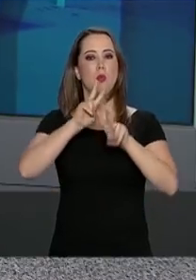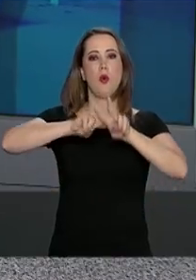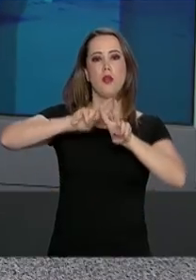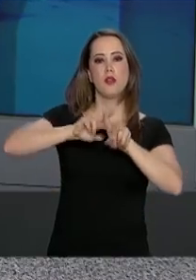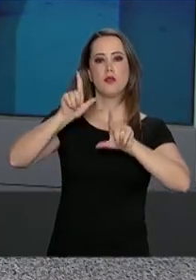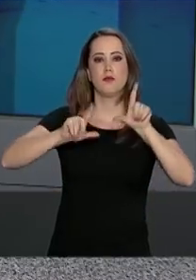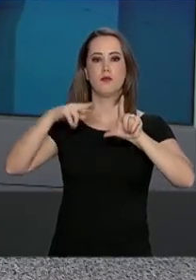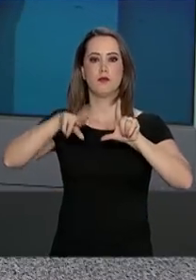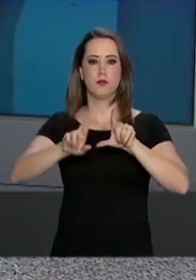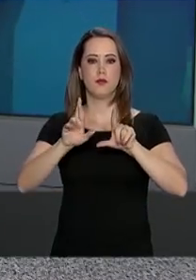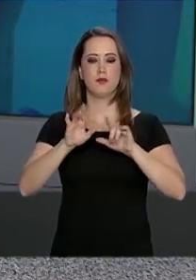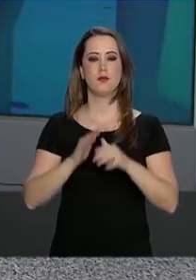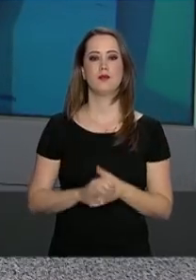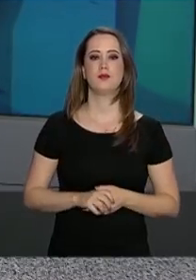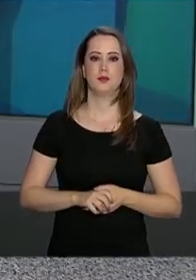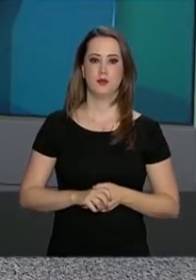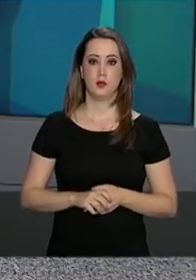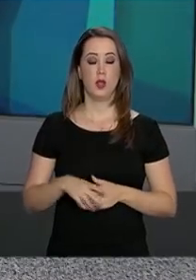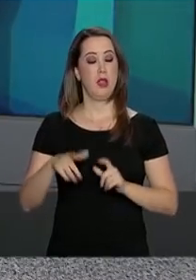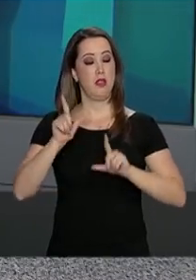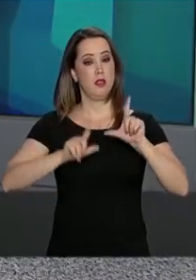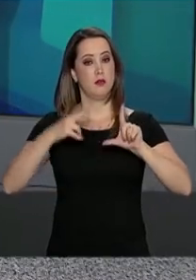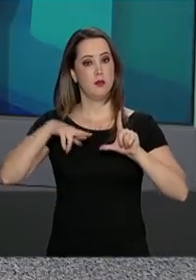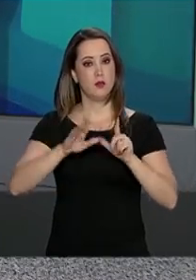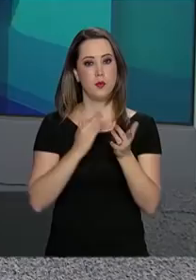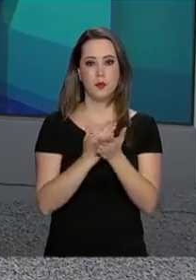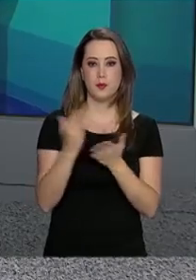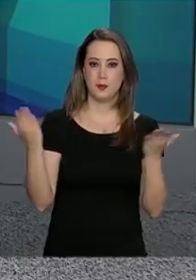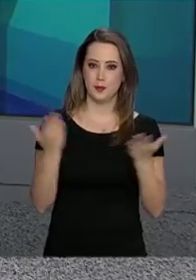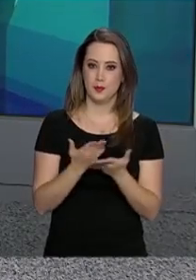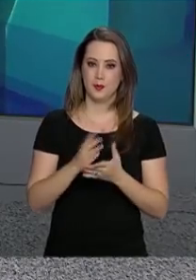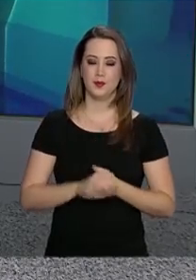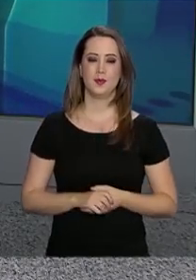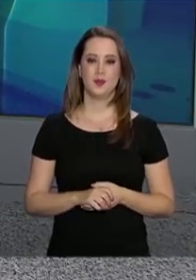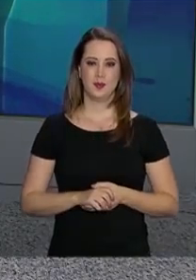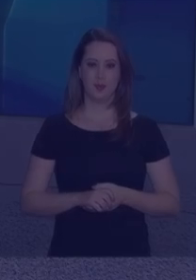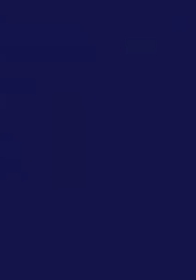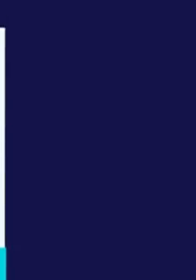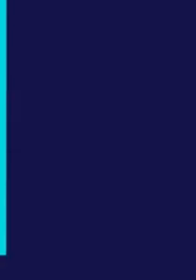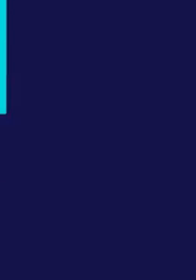TVNBR nas publicações. O repórter NBR começa agora.